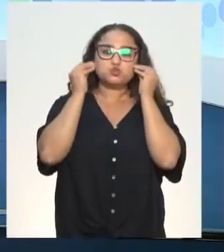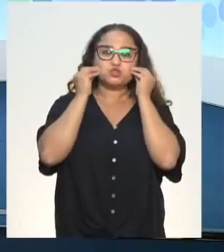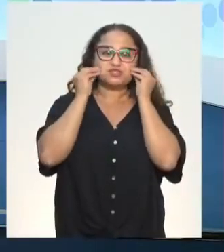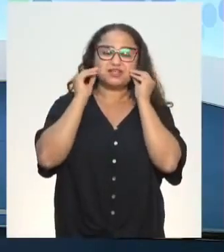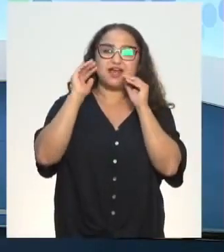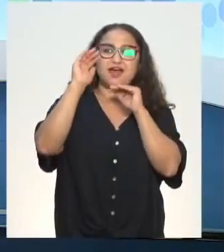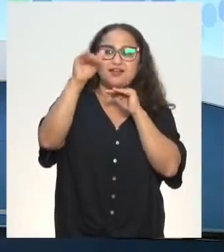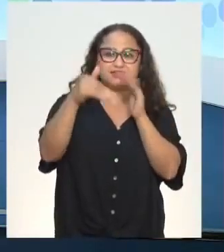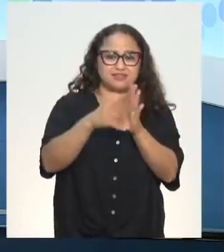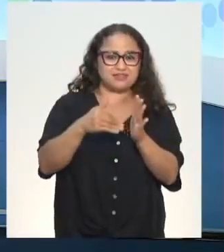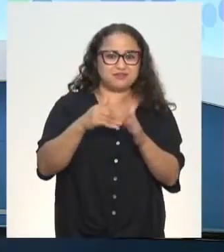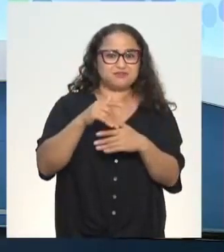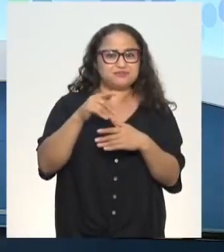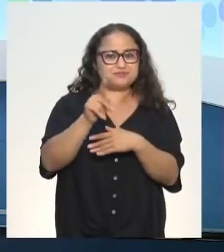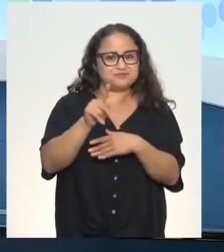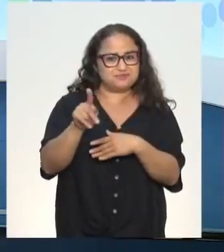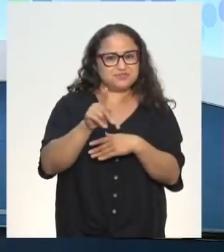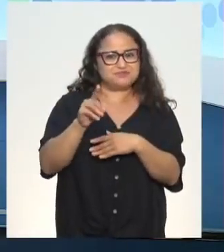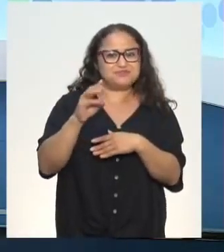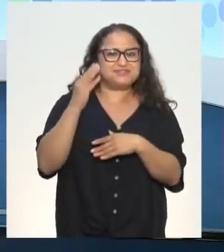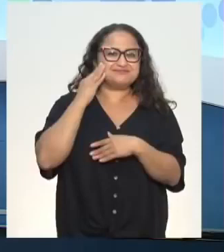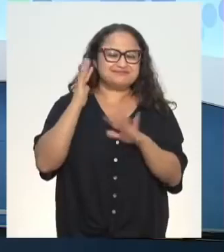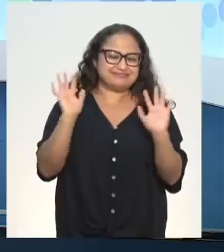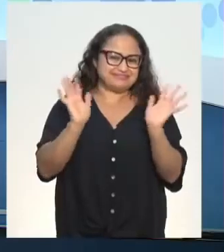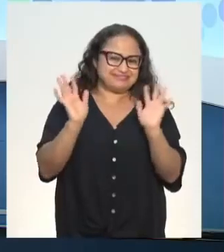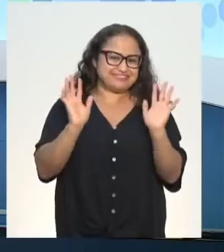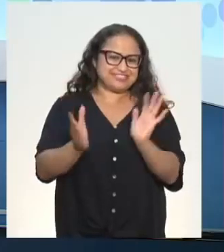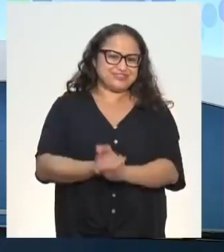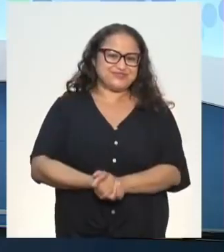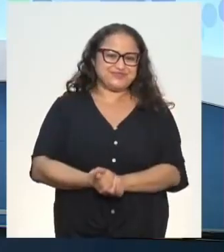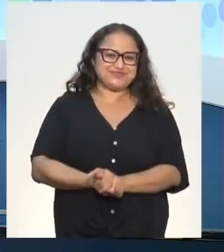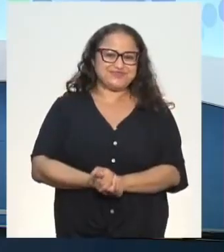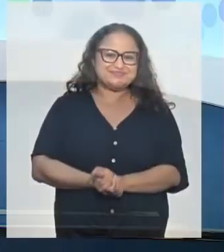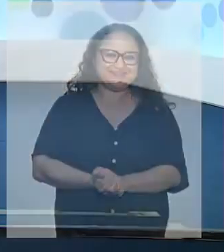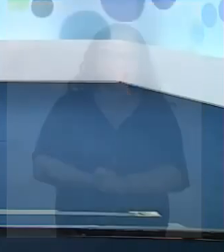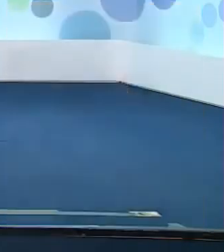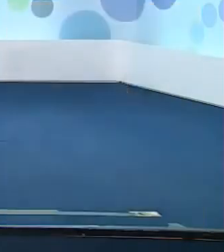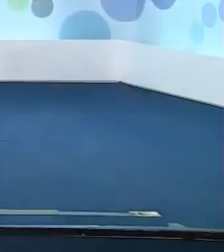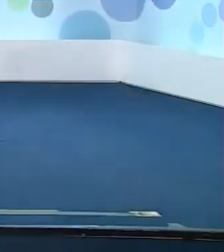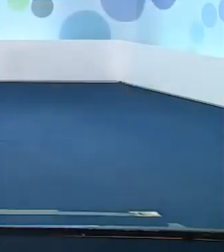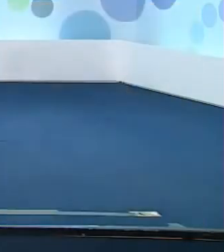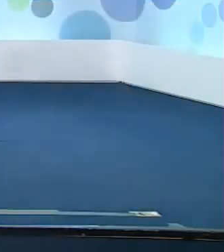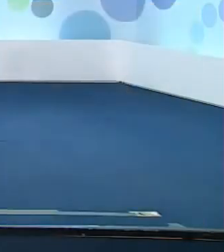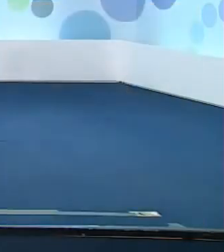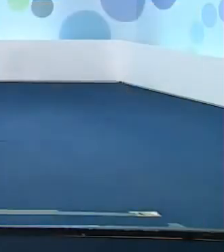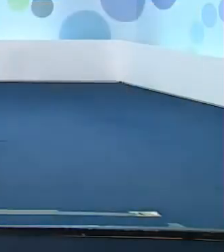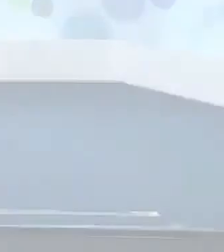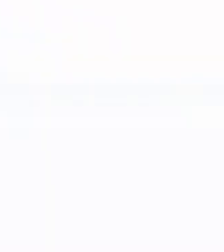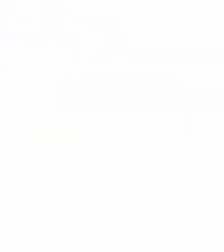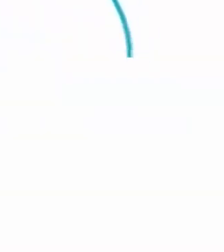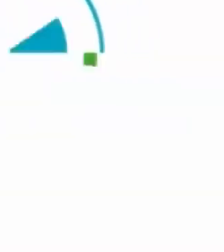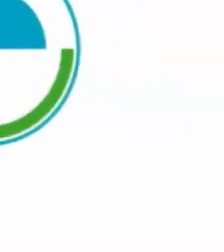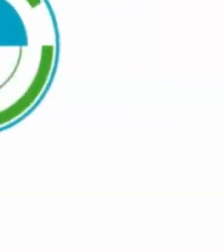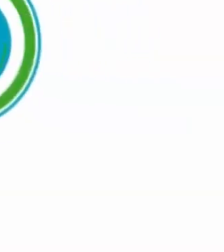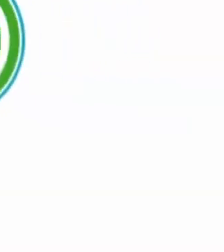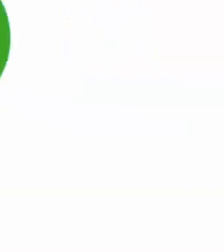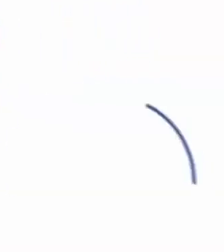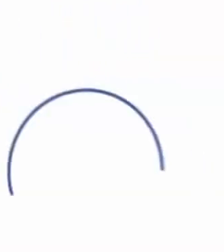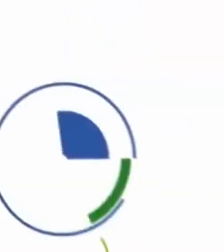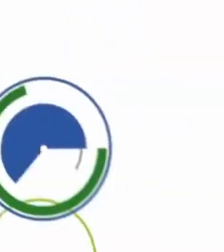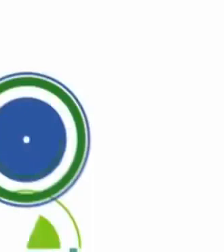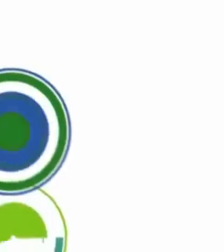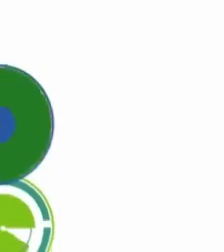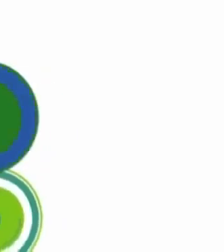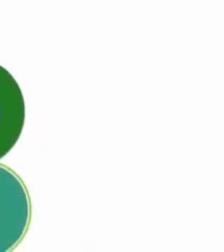e até a próxima aula com o nosso querido professor Mauro. Tchau, tchau. Beijos. Tchau, tchau.